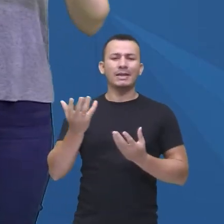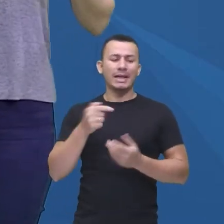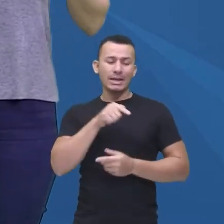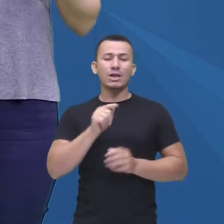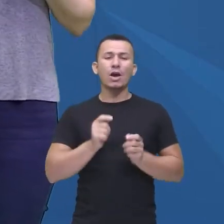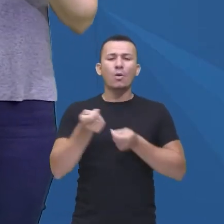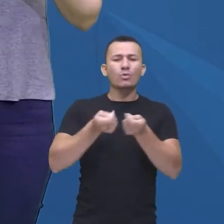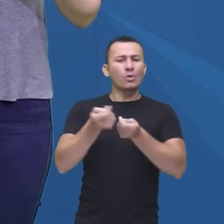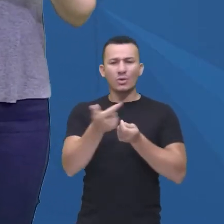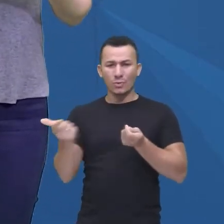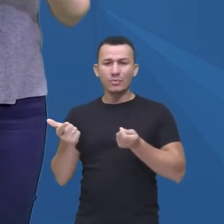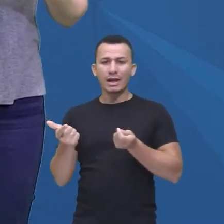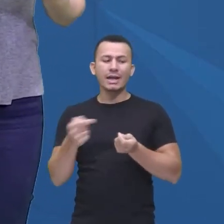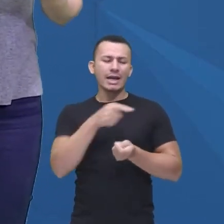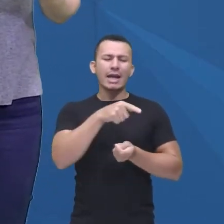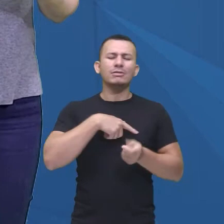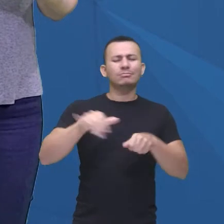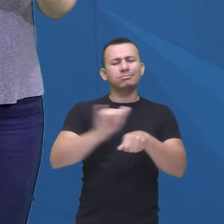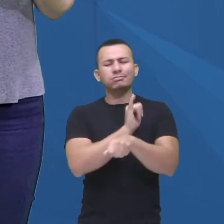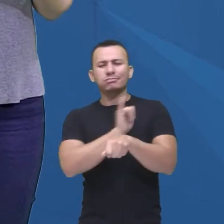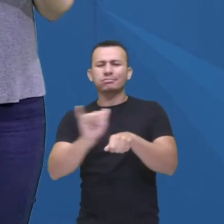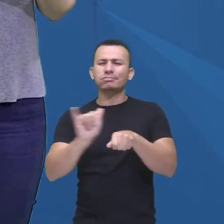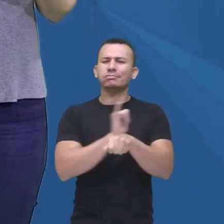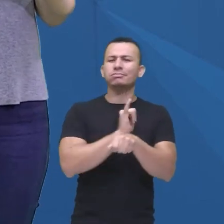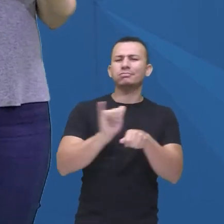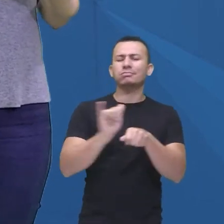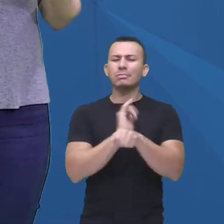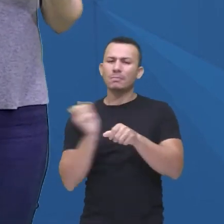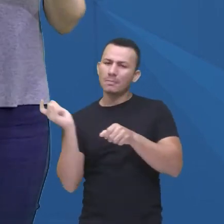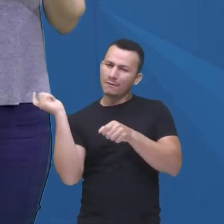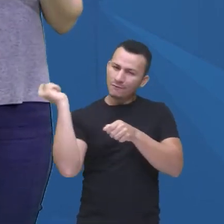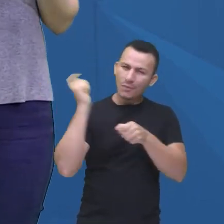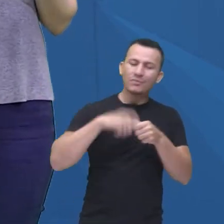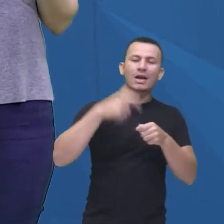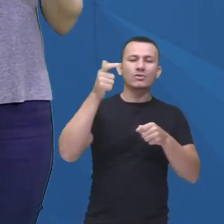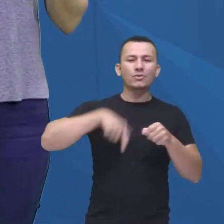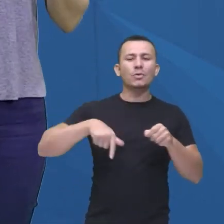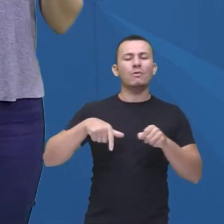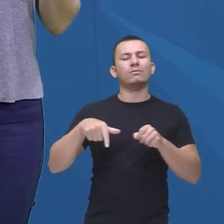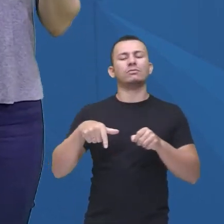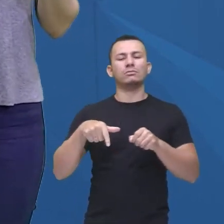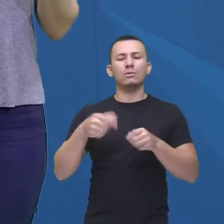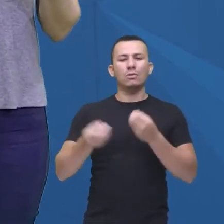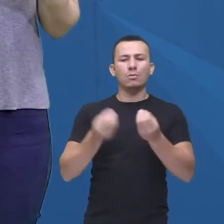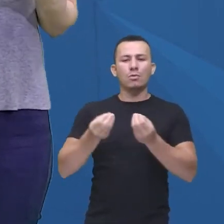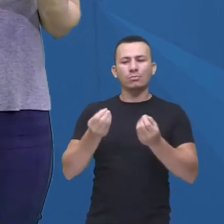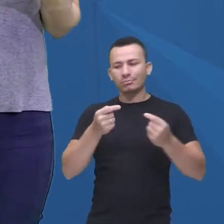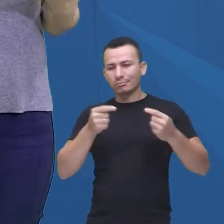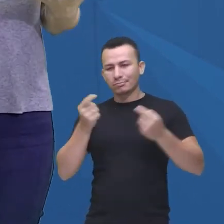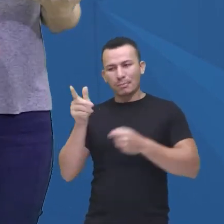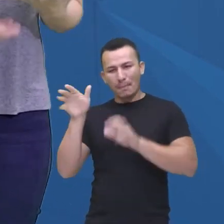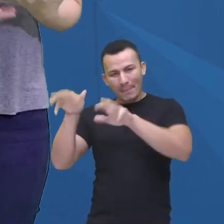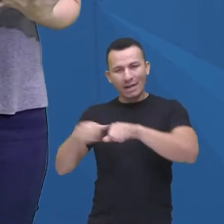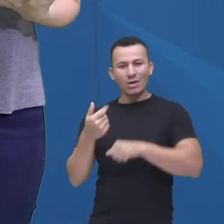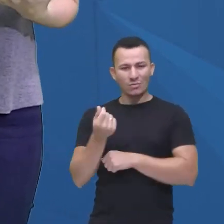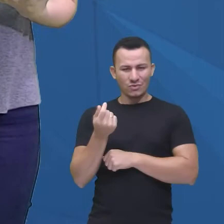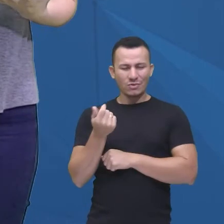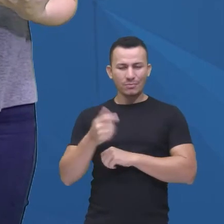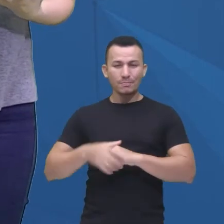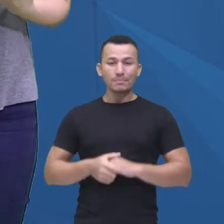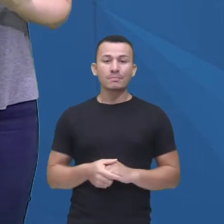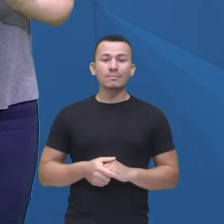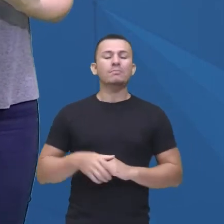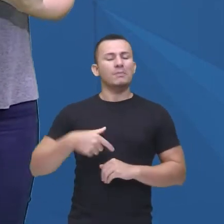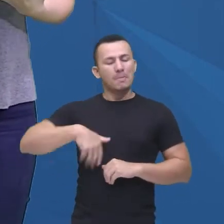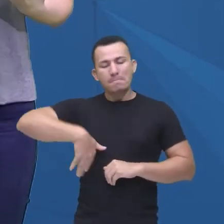eles precisam ali ter aquele jogo de cintura para voltar ao plano, né, então tem aí essas temporadas e é considerada também uma das séries